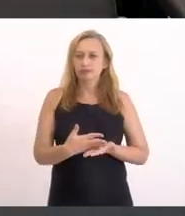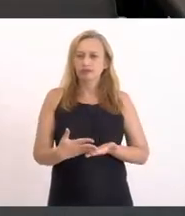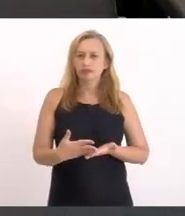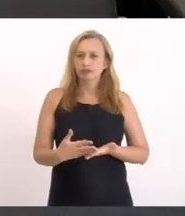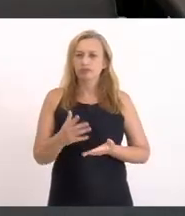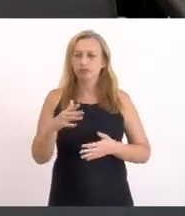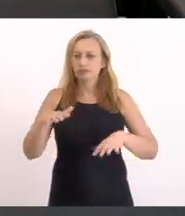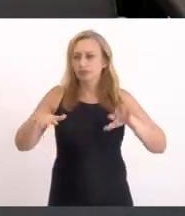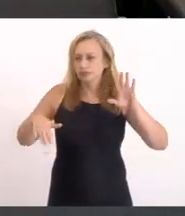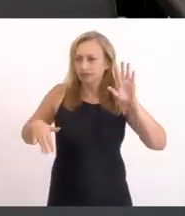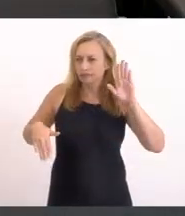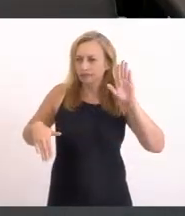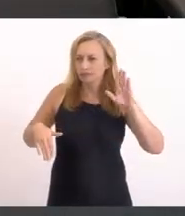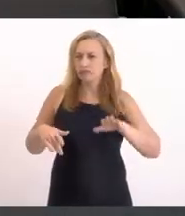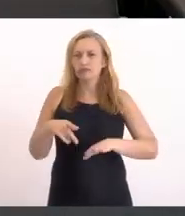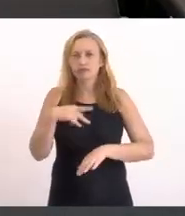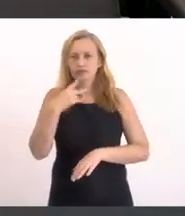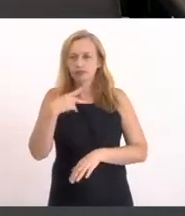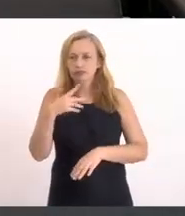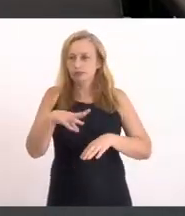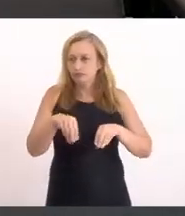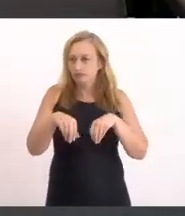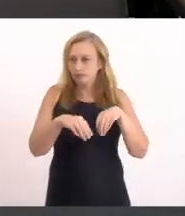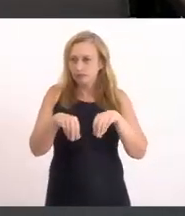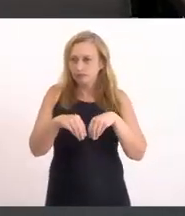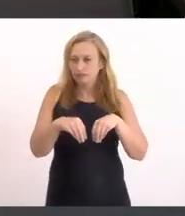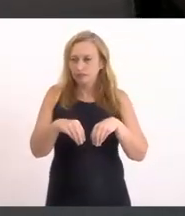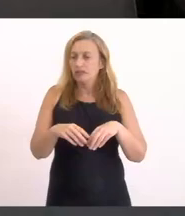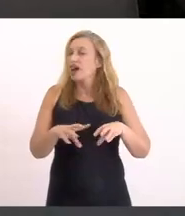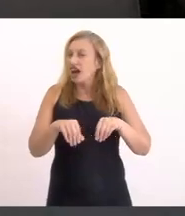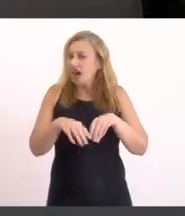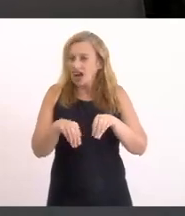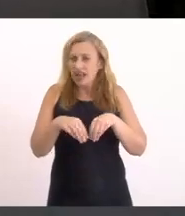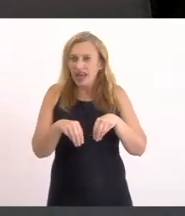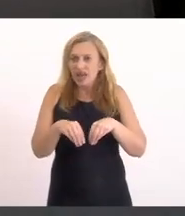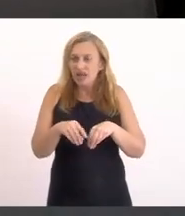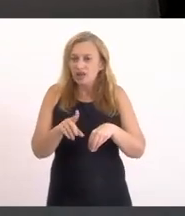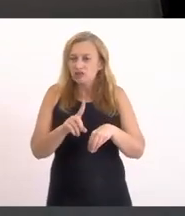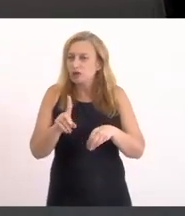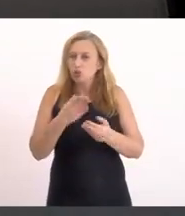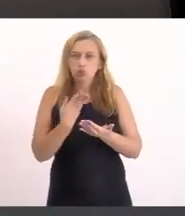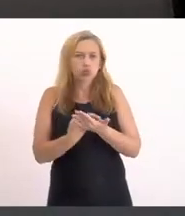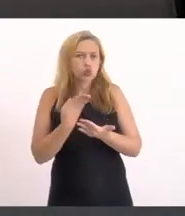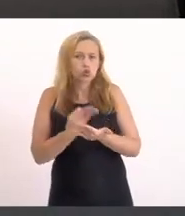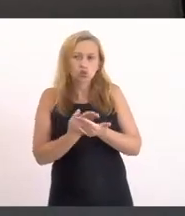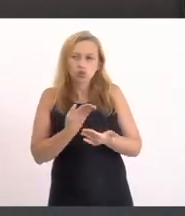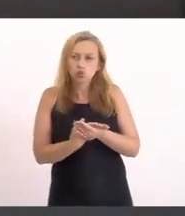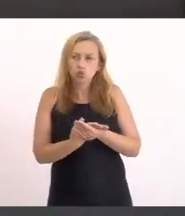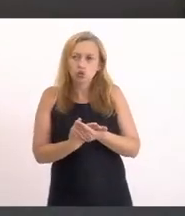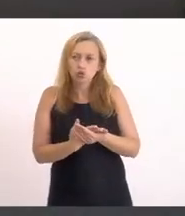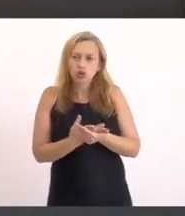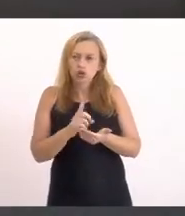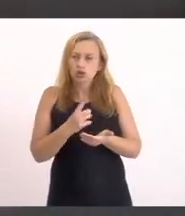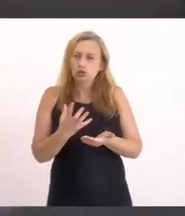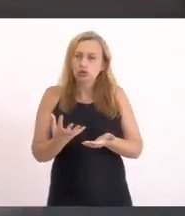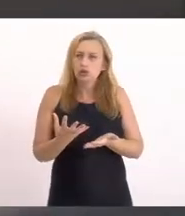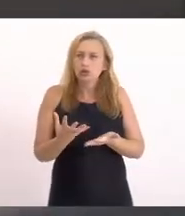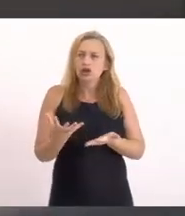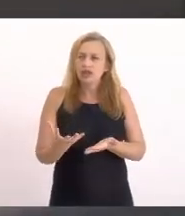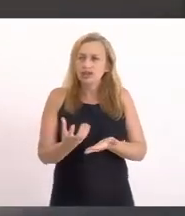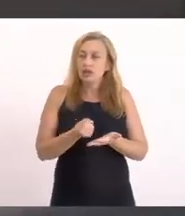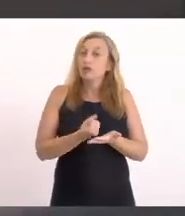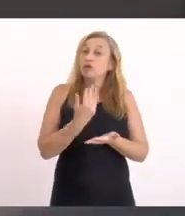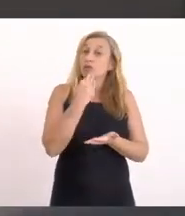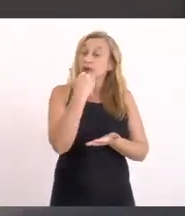praia Que foi colocada A areia É que a areia Não teve um estudo Não recebemos Nós solicitamos